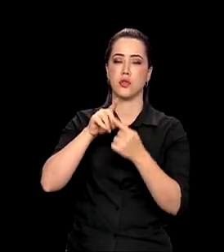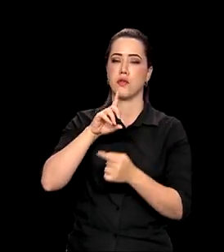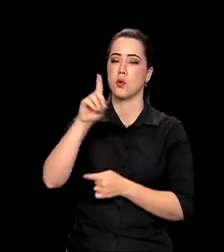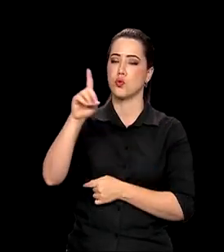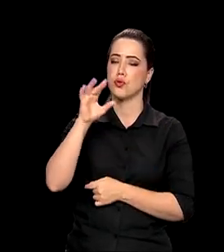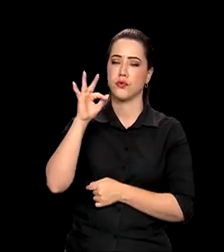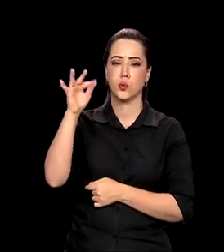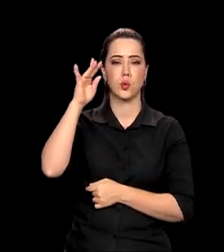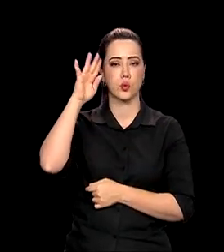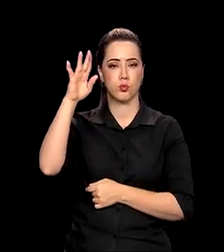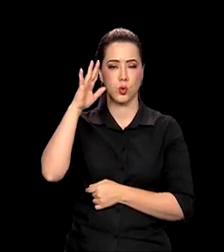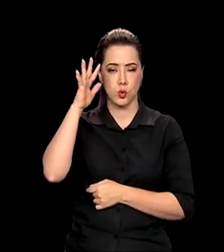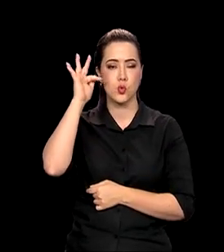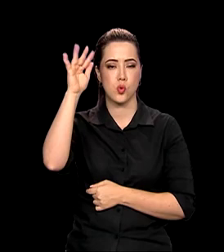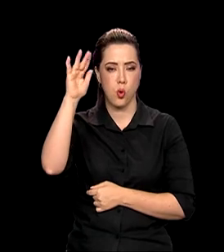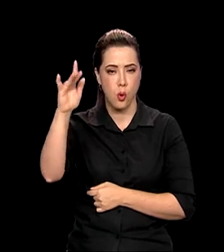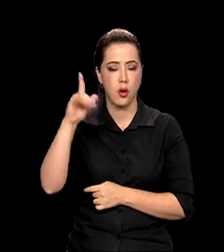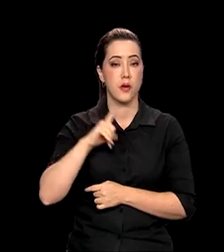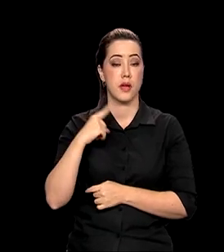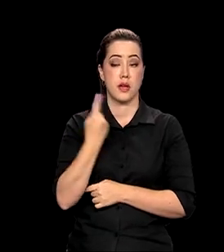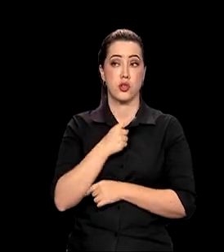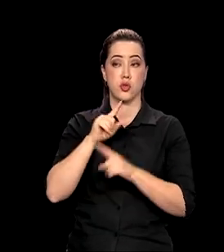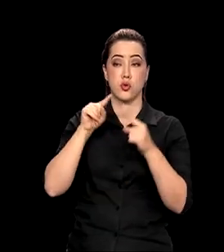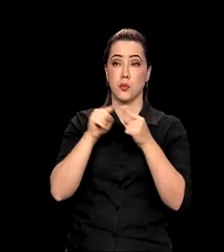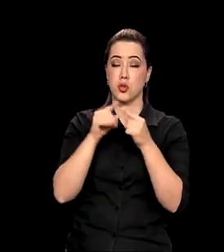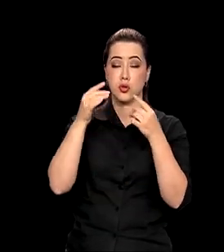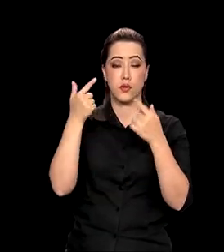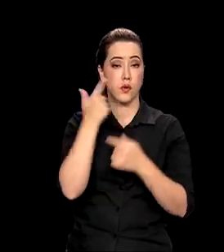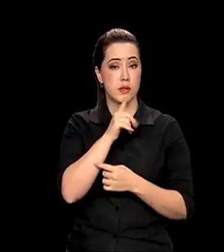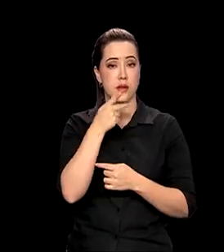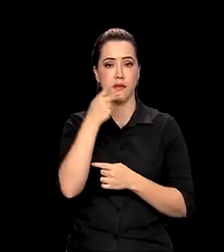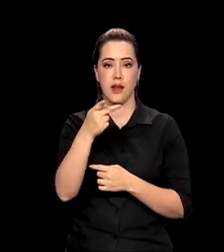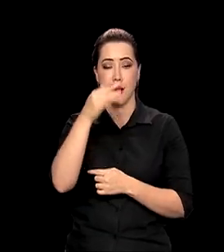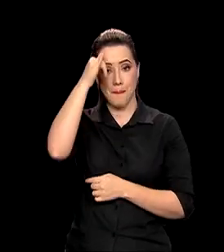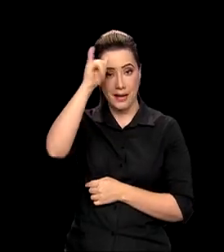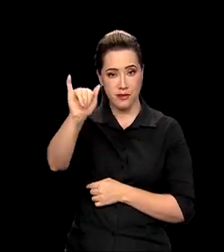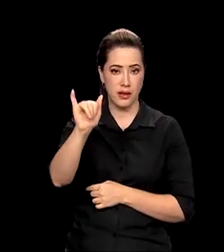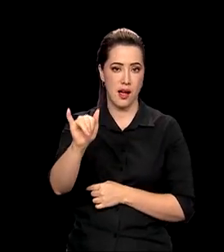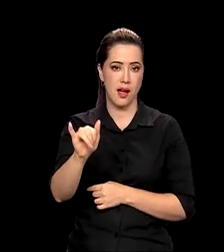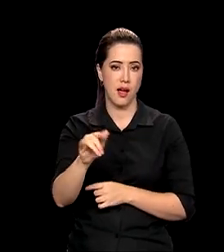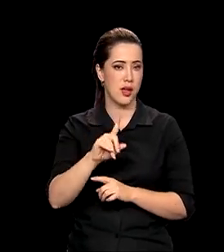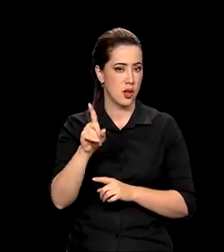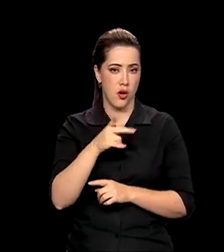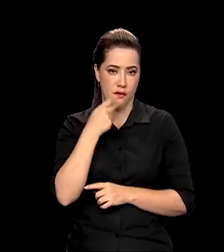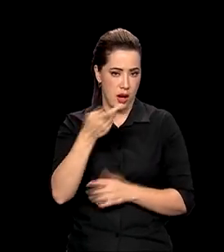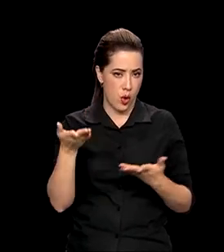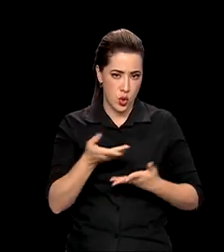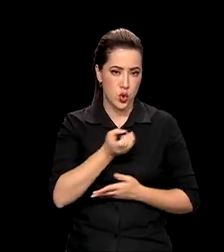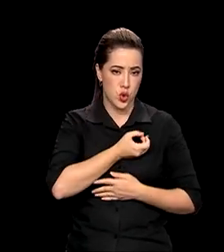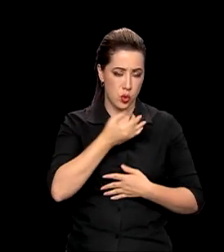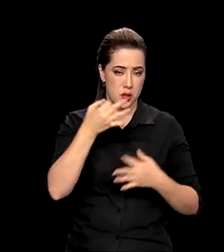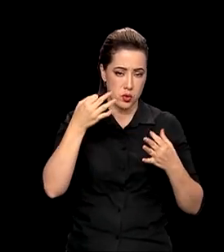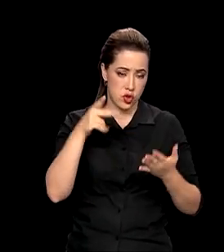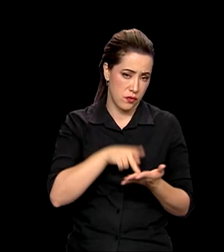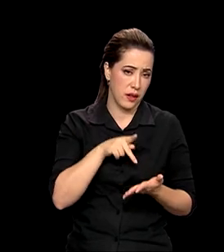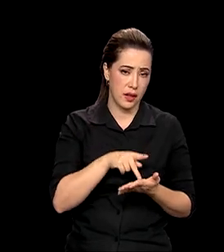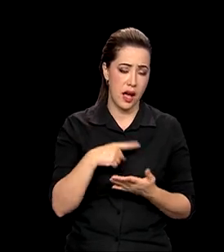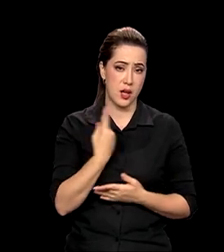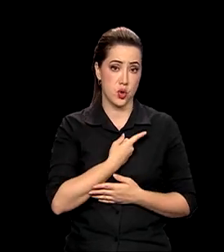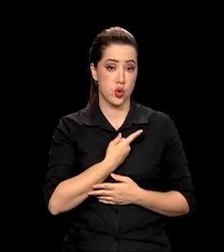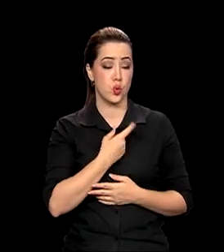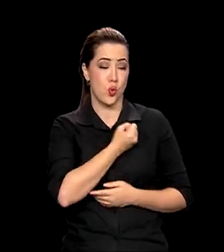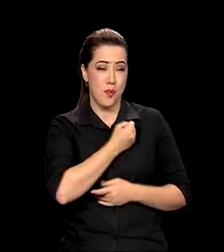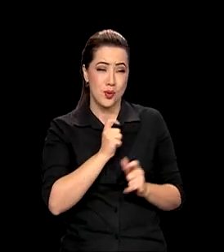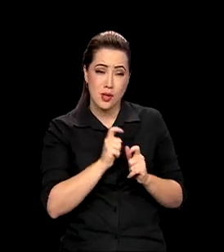que temos tão alarmantes. Quando nós, mulheres, principalmente nós mulheres negras, adentramos espaço de